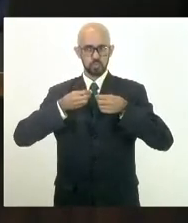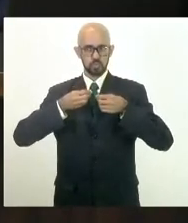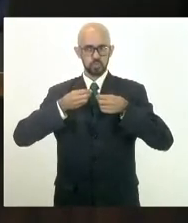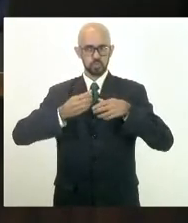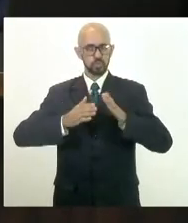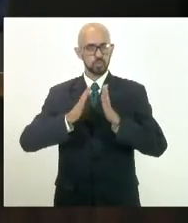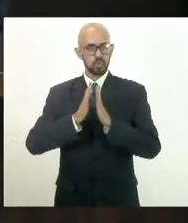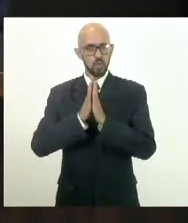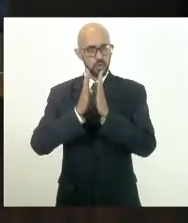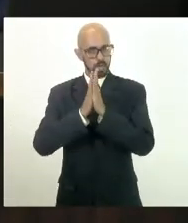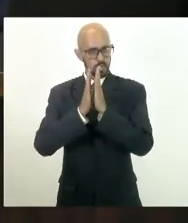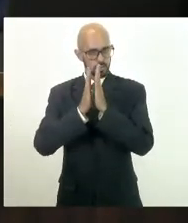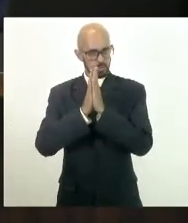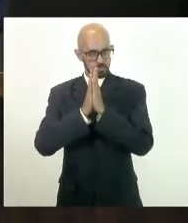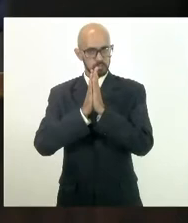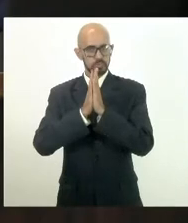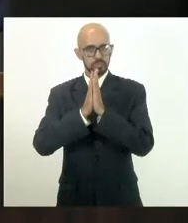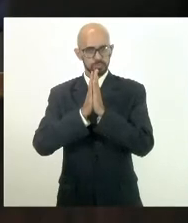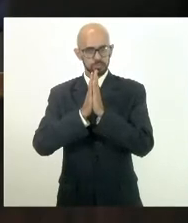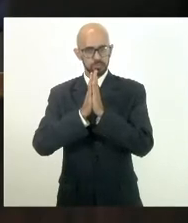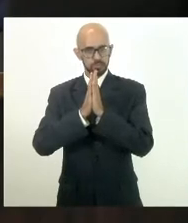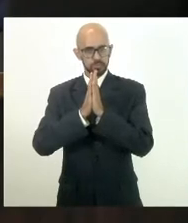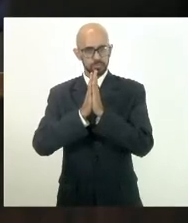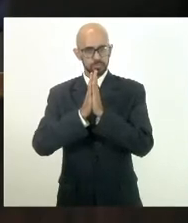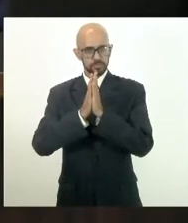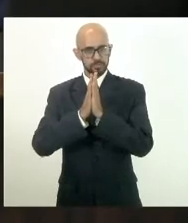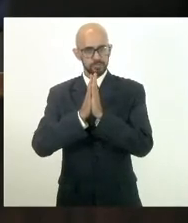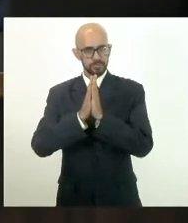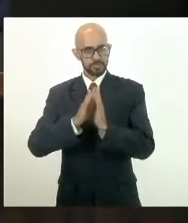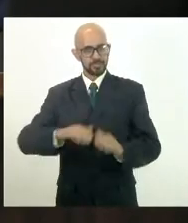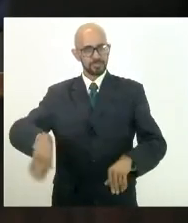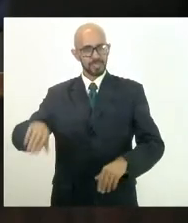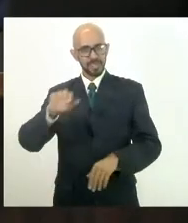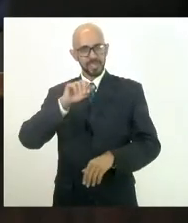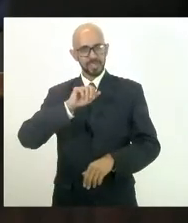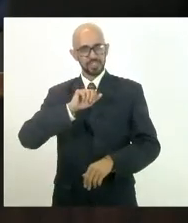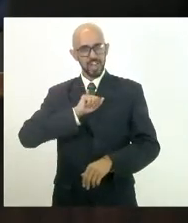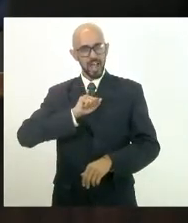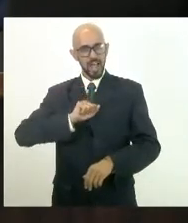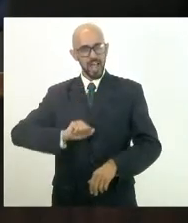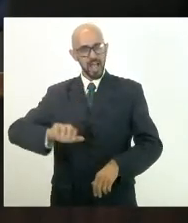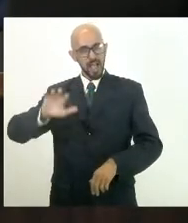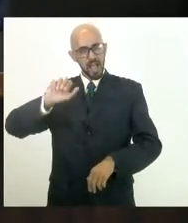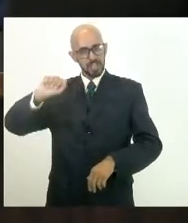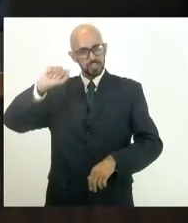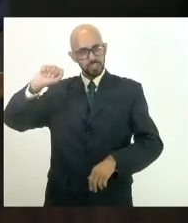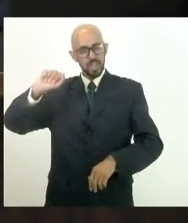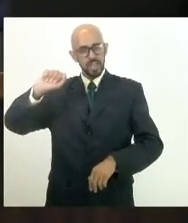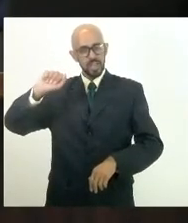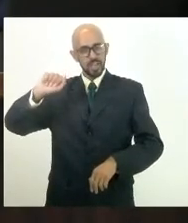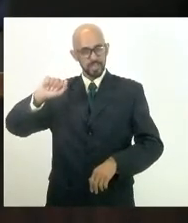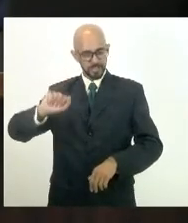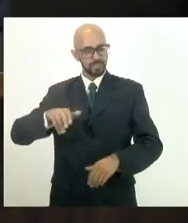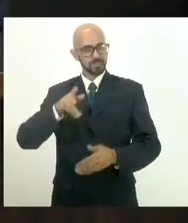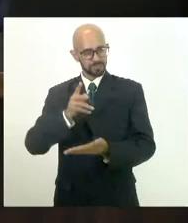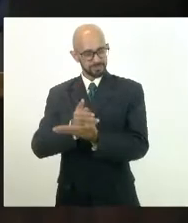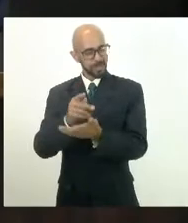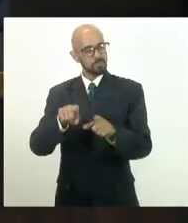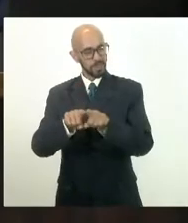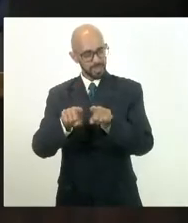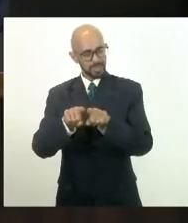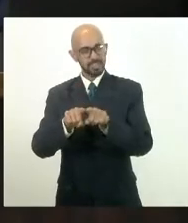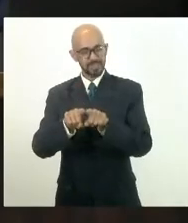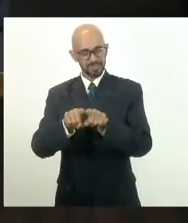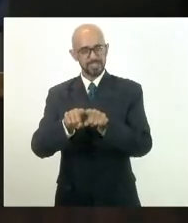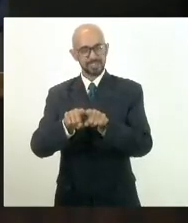orando, rezando, quem é axé, de axé, não é Luiz? Luiz gosta, mas eu acho que Deus olhou porque muitas